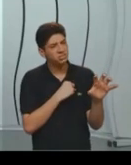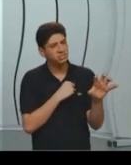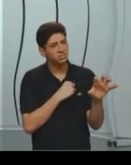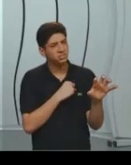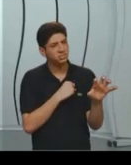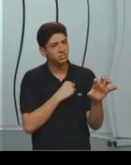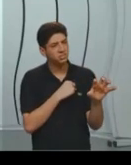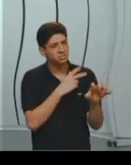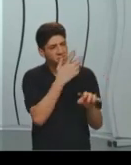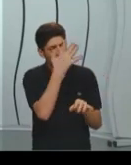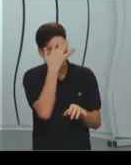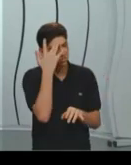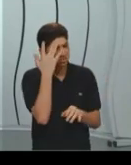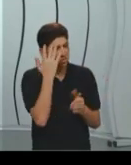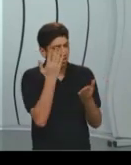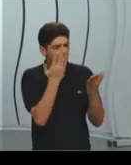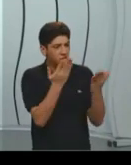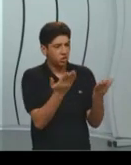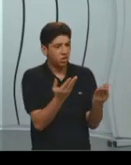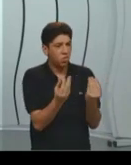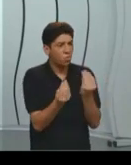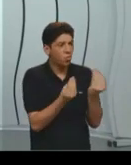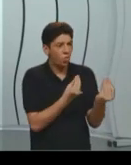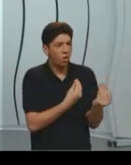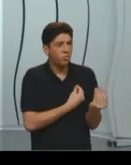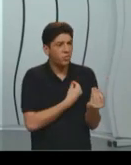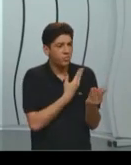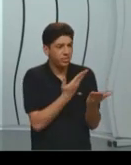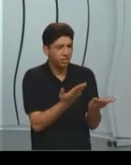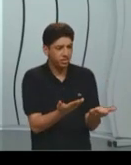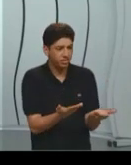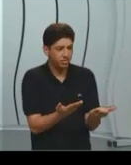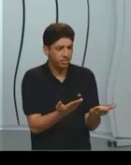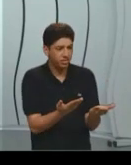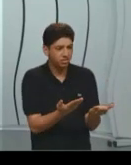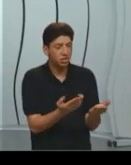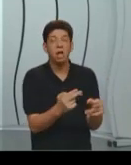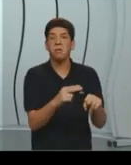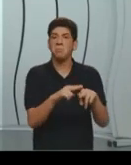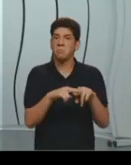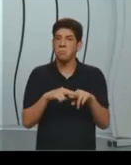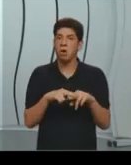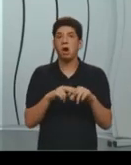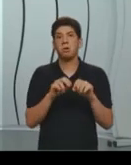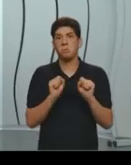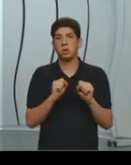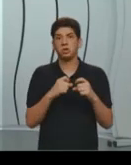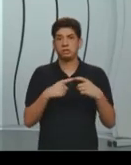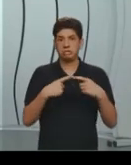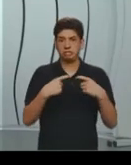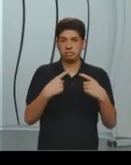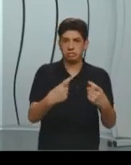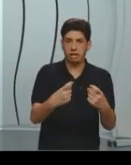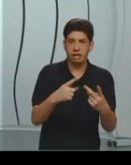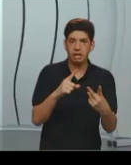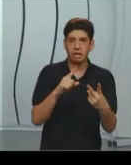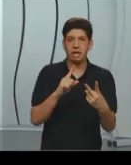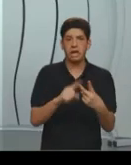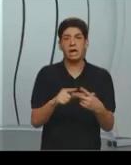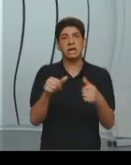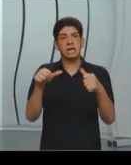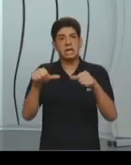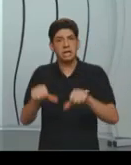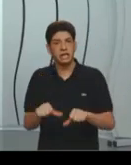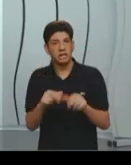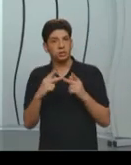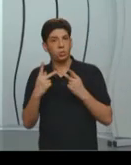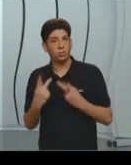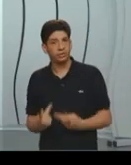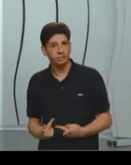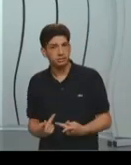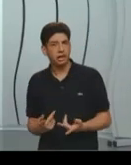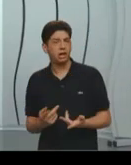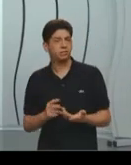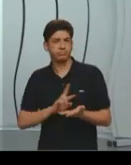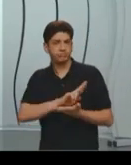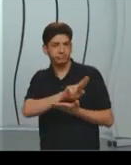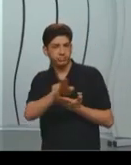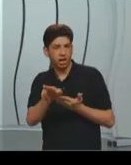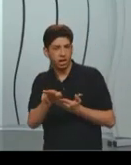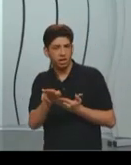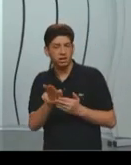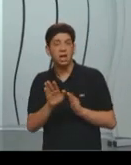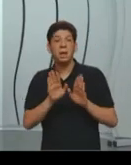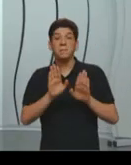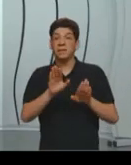humanos, que vivem a condição daquela. Geralmente está ligado a conflitos, a questão de crises humanitárias, o país. Mas se a gente for olhar